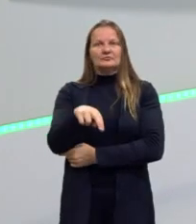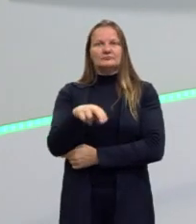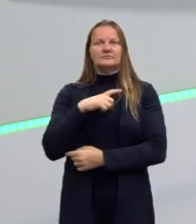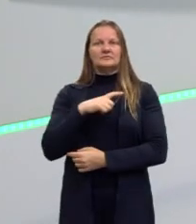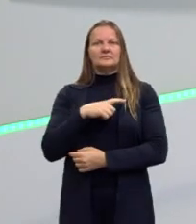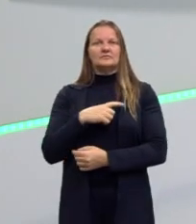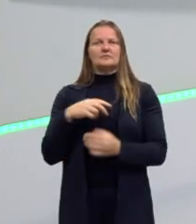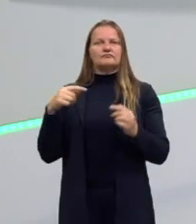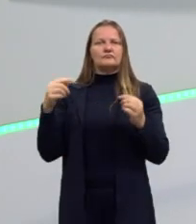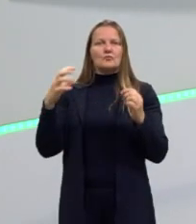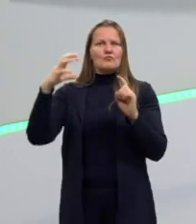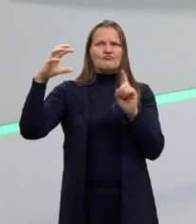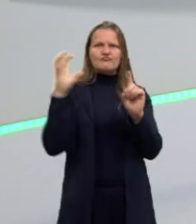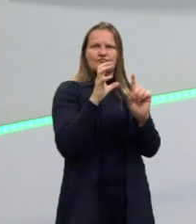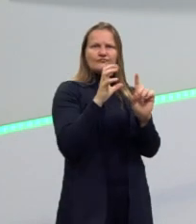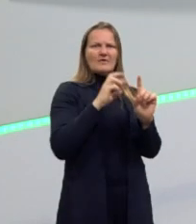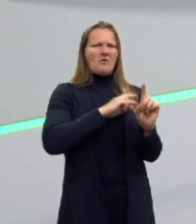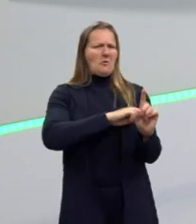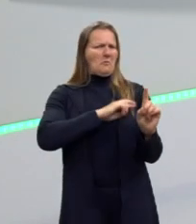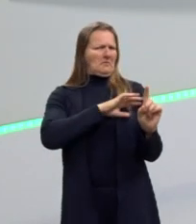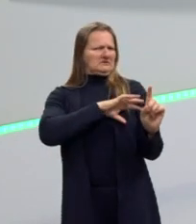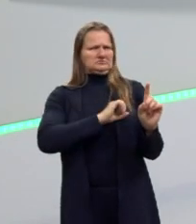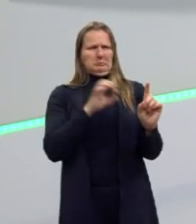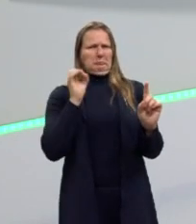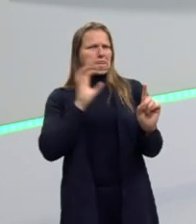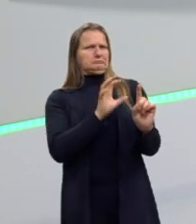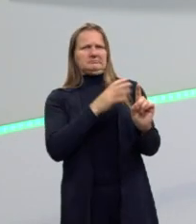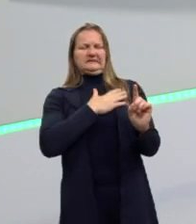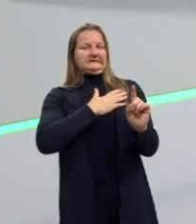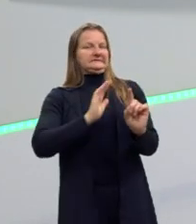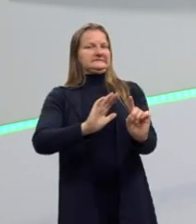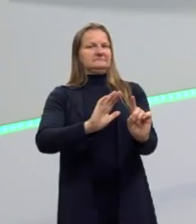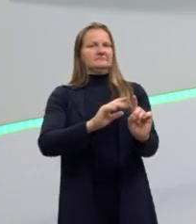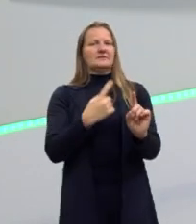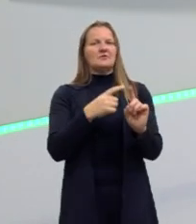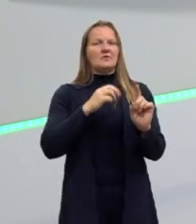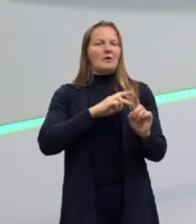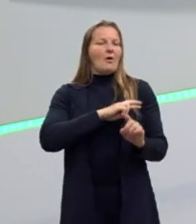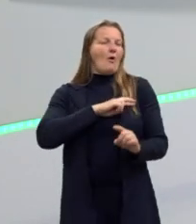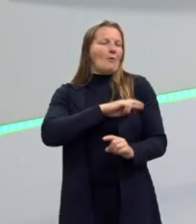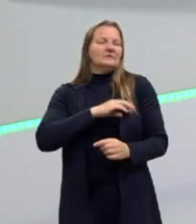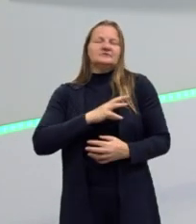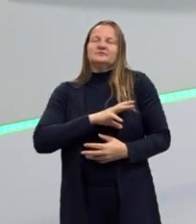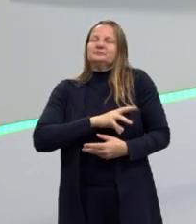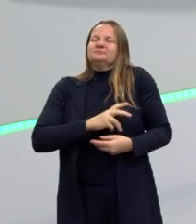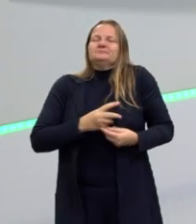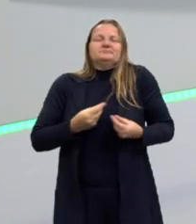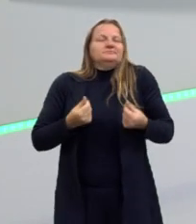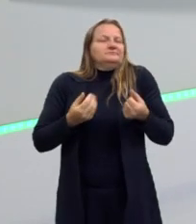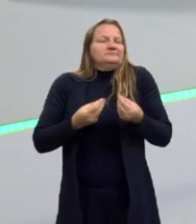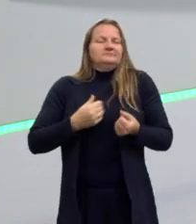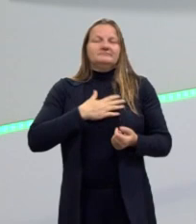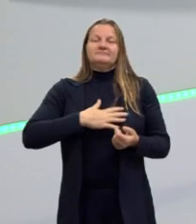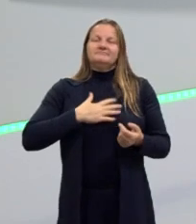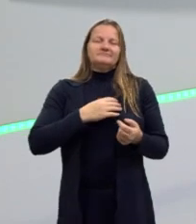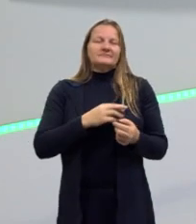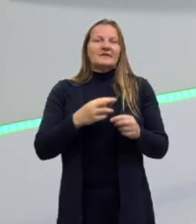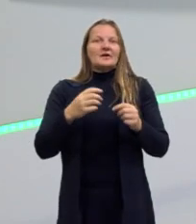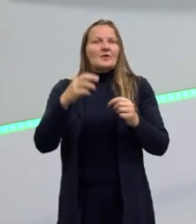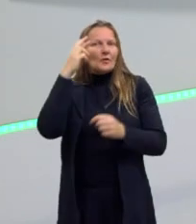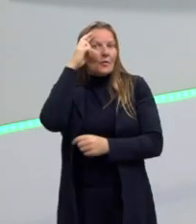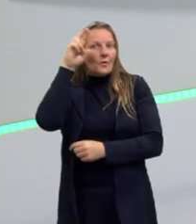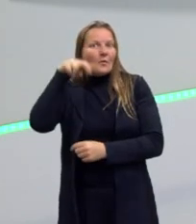são contra os ideais românticos, que o romantismo é a emoção e vocês sabem que ali a questão do realismo é a razão.